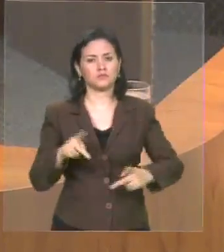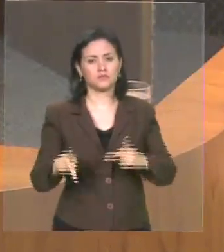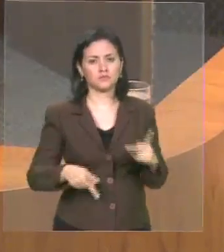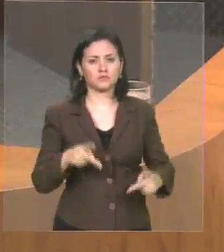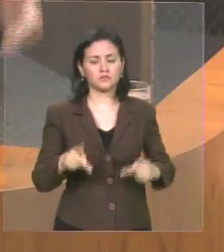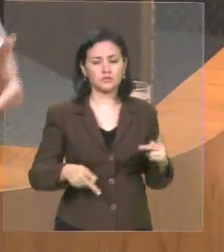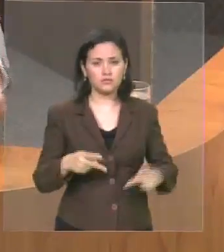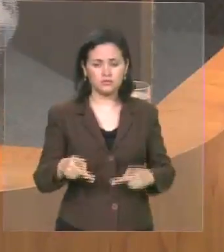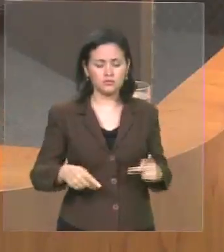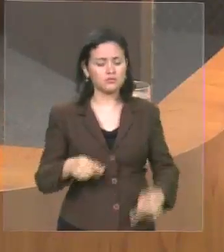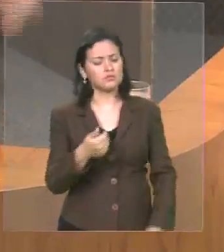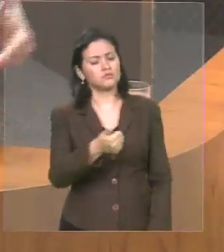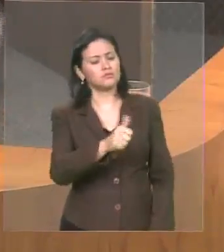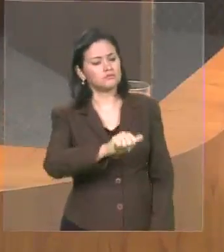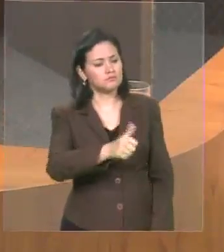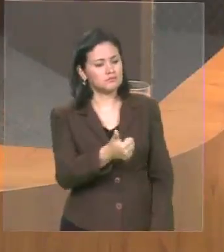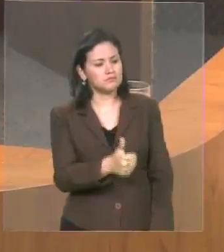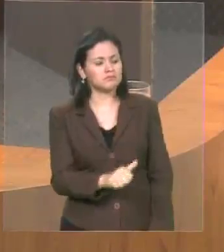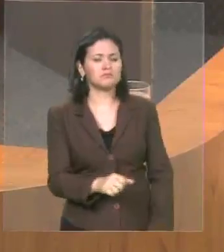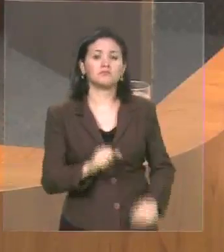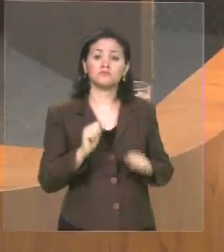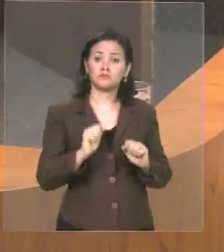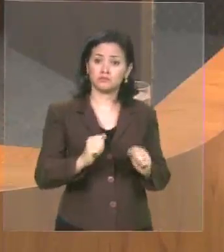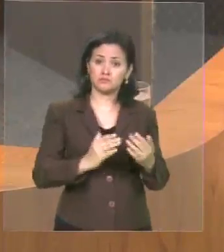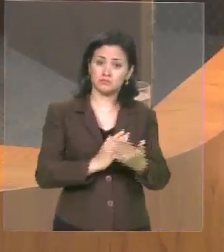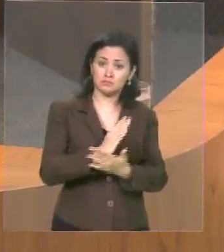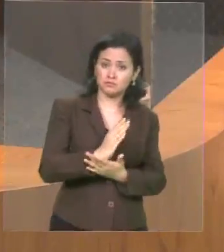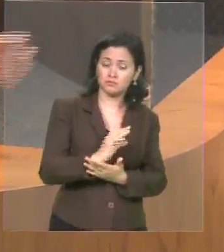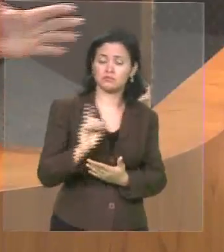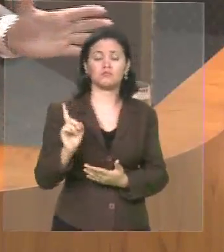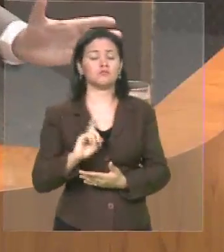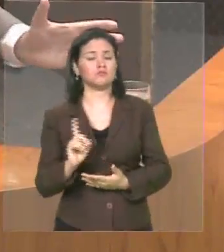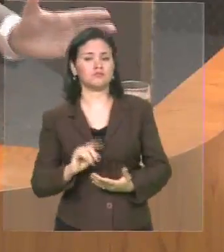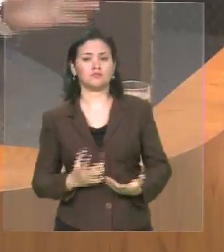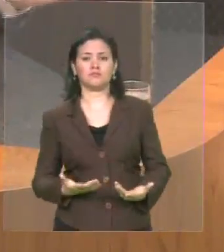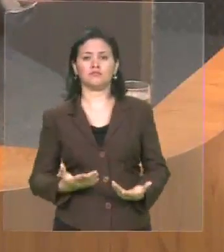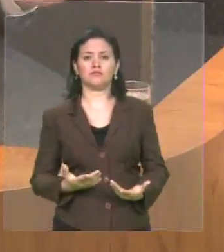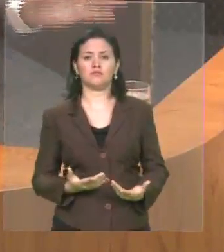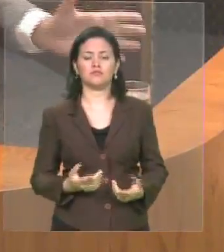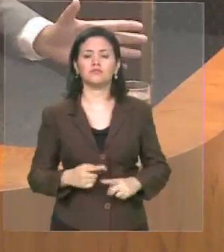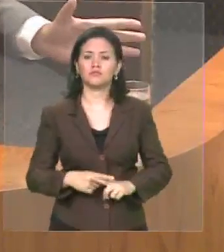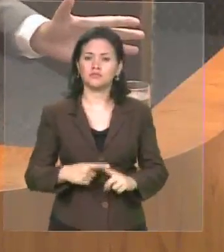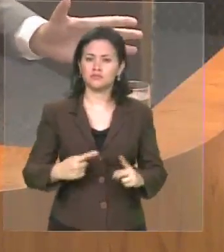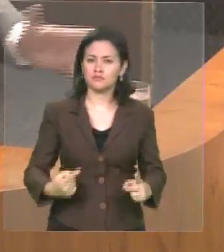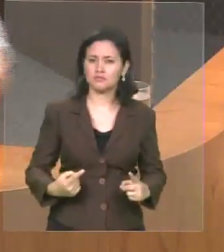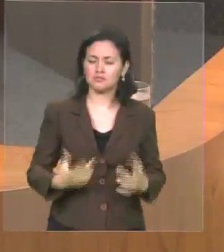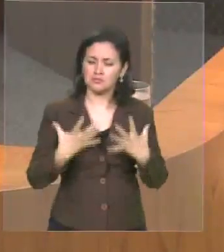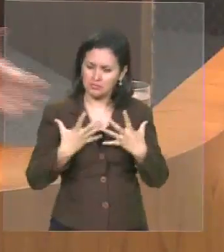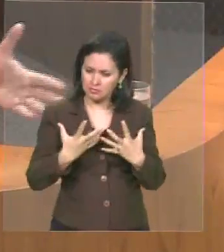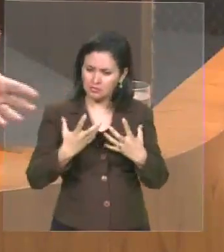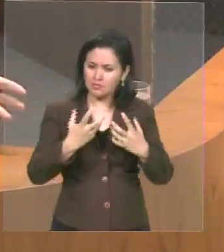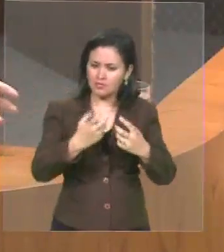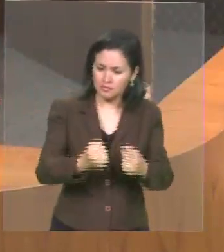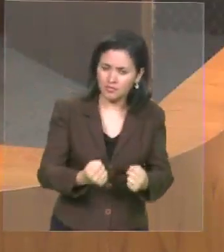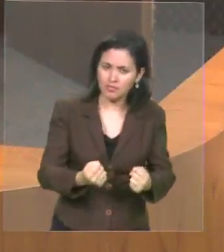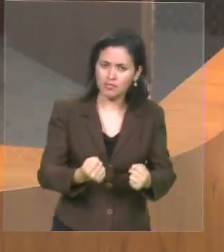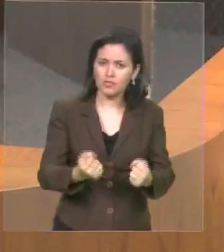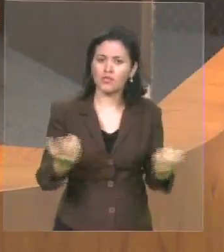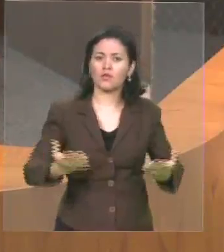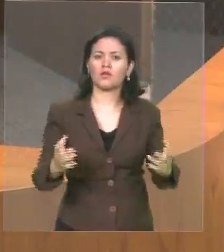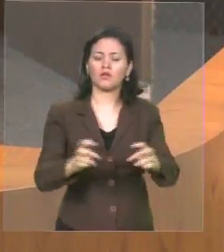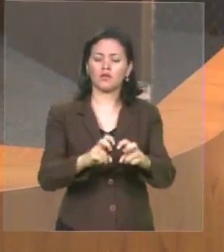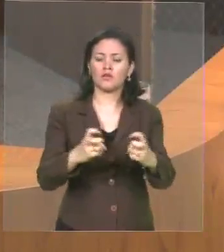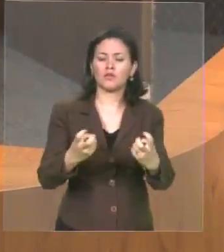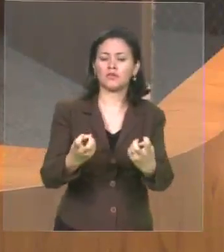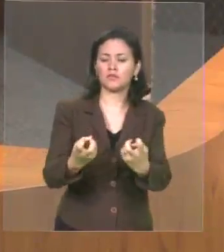estudo é viável ou não, ou como fazer para melhorar. Agora, assinar um cheque branco para uma comissão nomeada exclusivamente do governo, dividir uma universidade sem